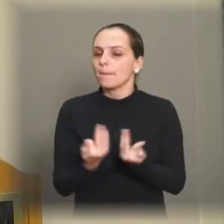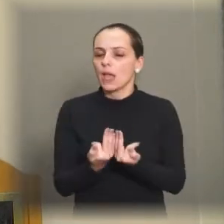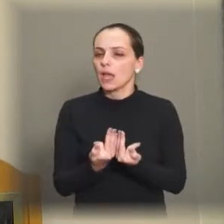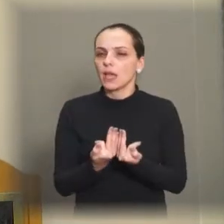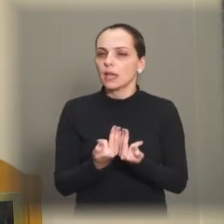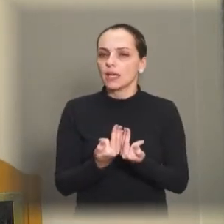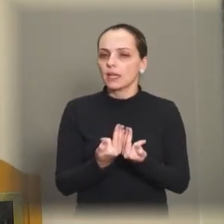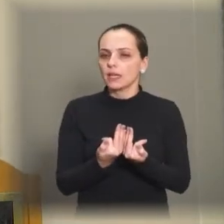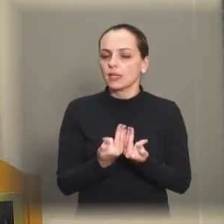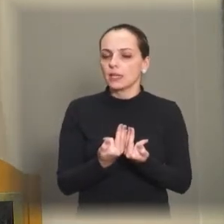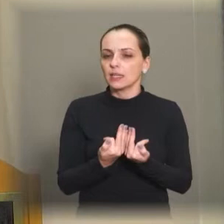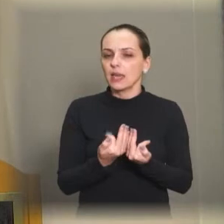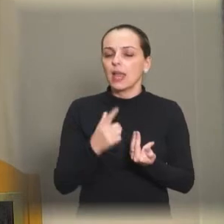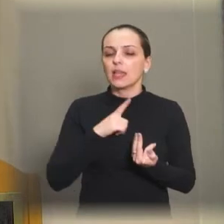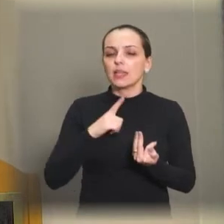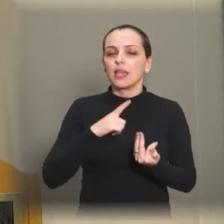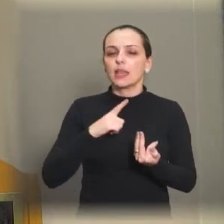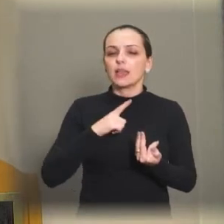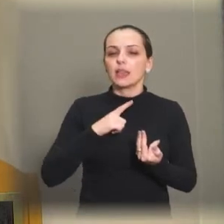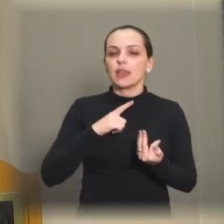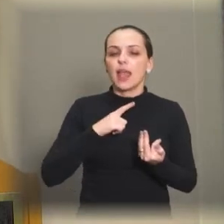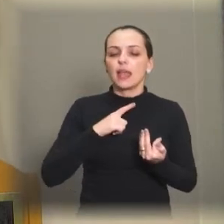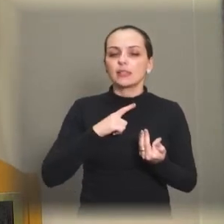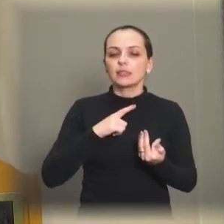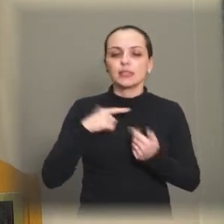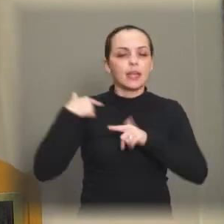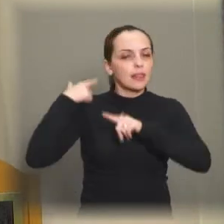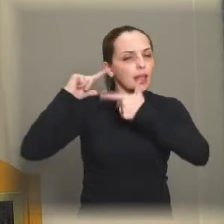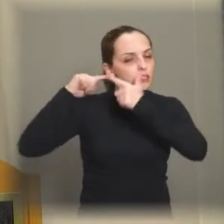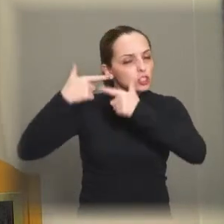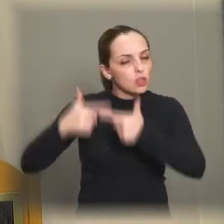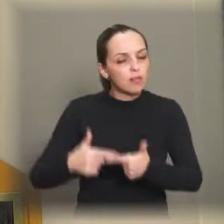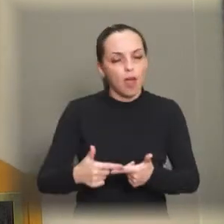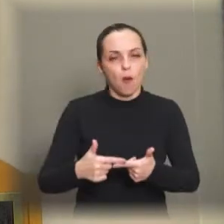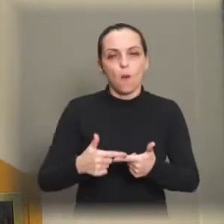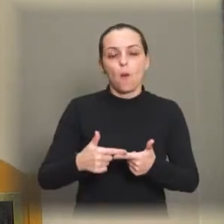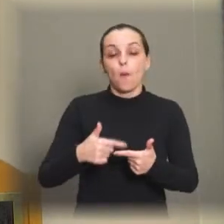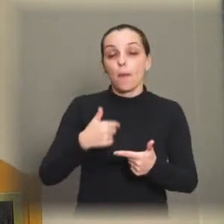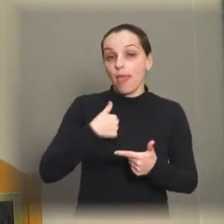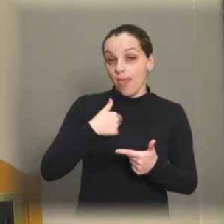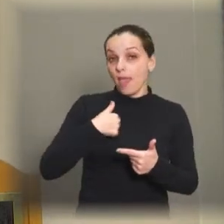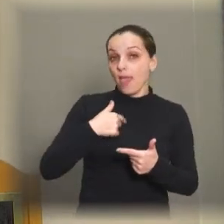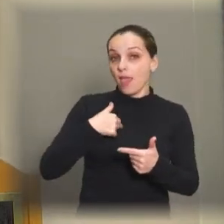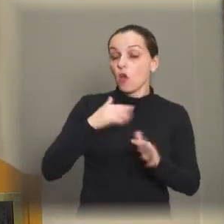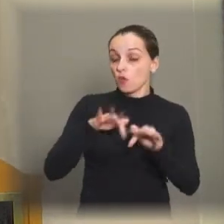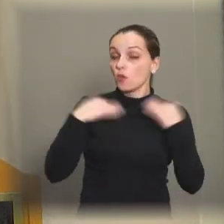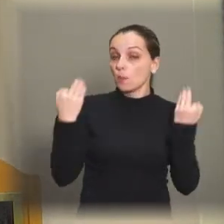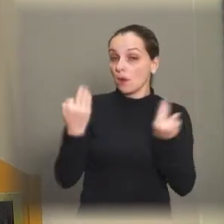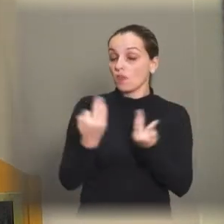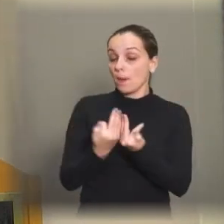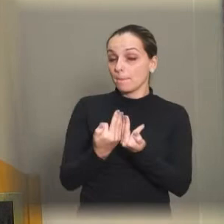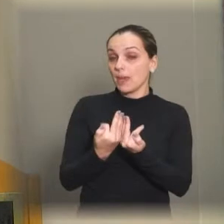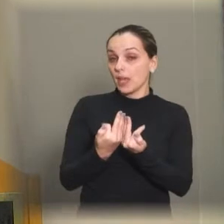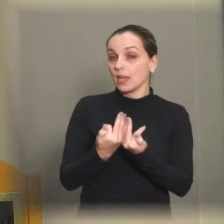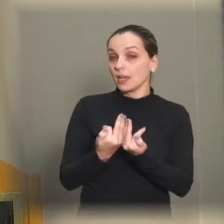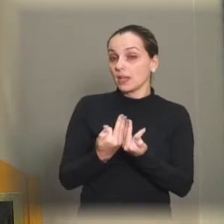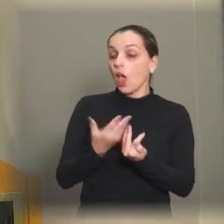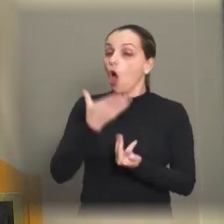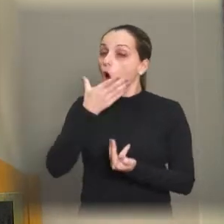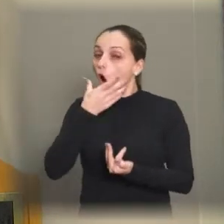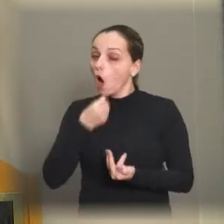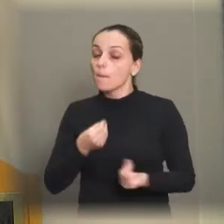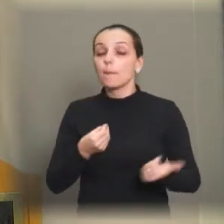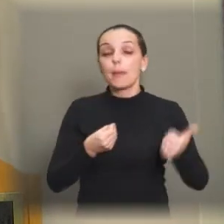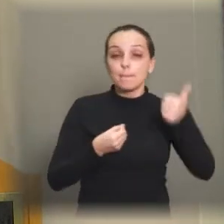tida pela sociedade como tradicional. porque eu sou de uma família formada homem